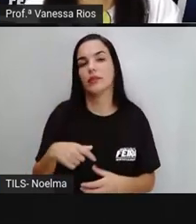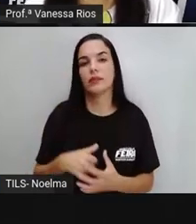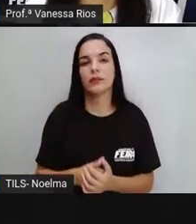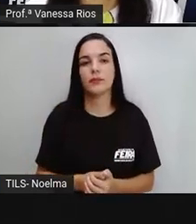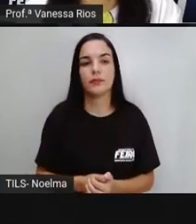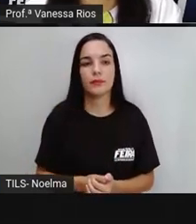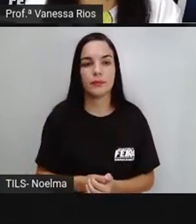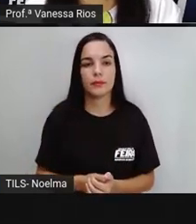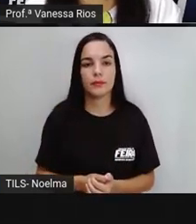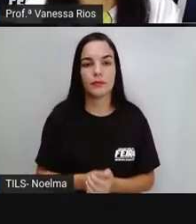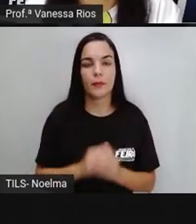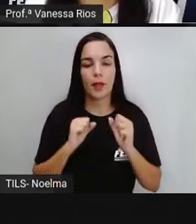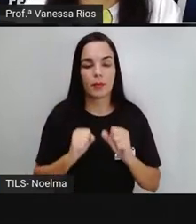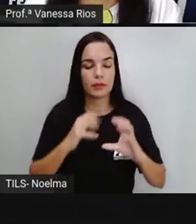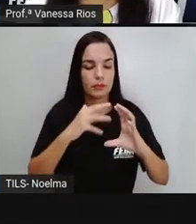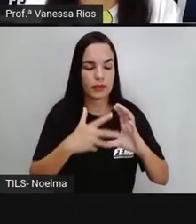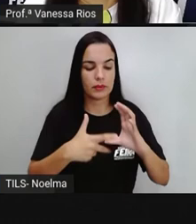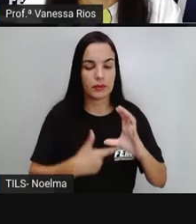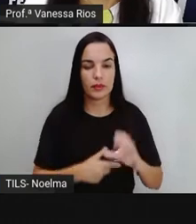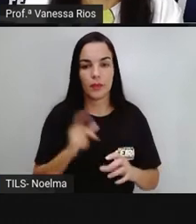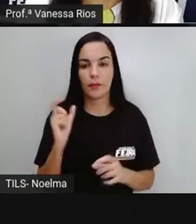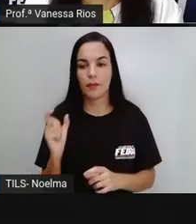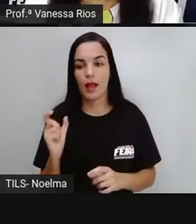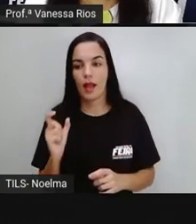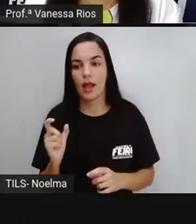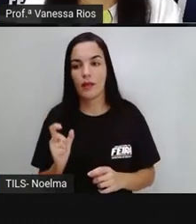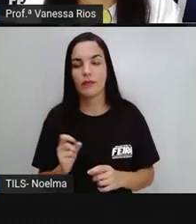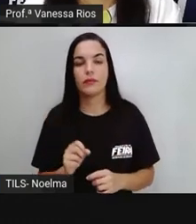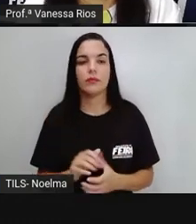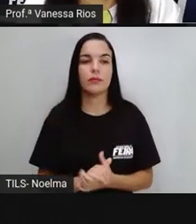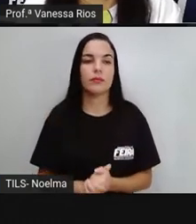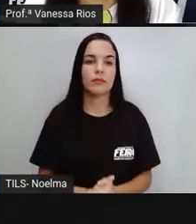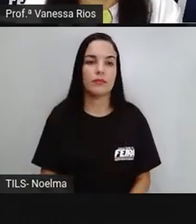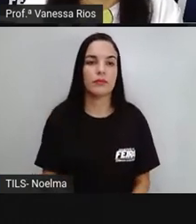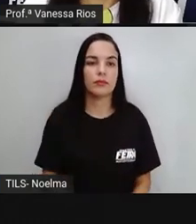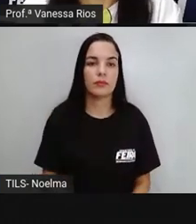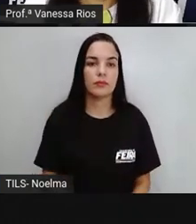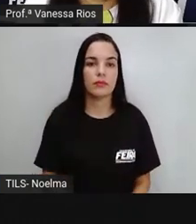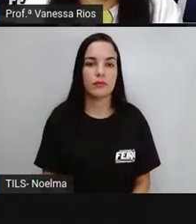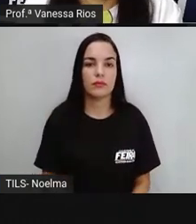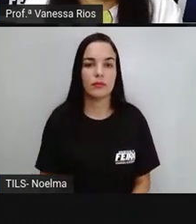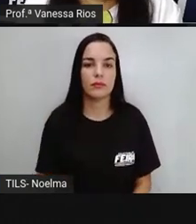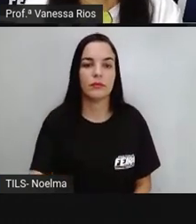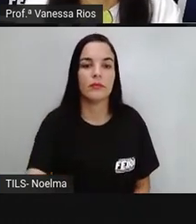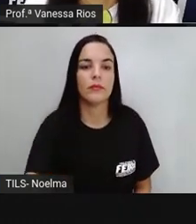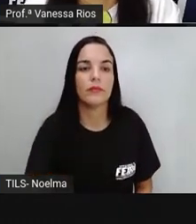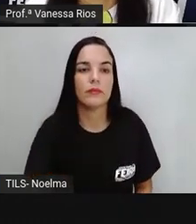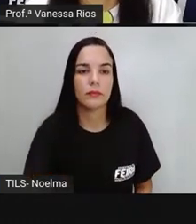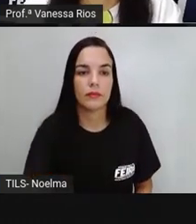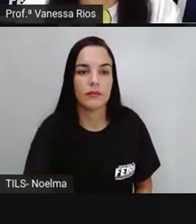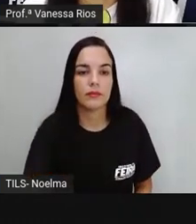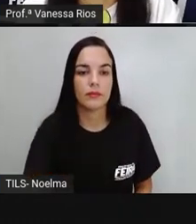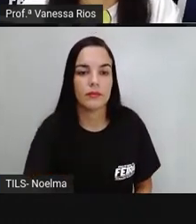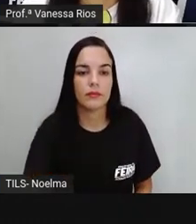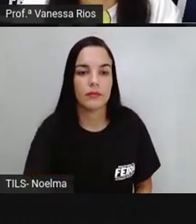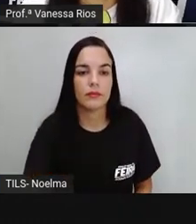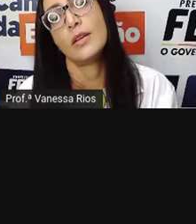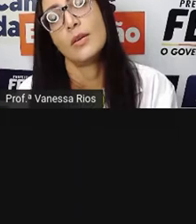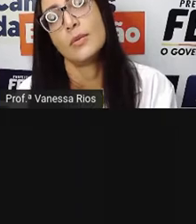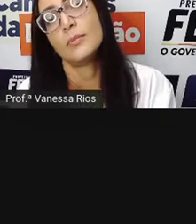classificação das palavras quanto à sílaba tônica. Então, vamos lá jogar? Se preparem.